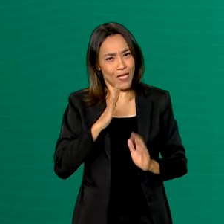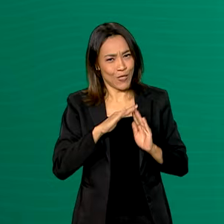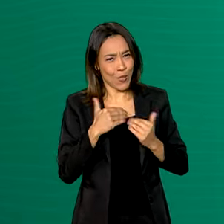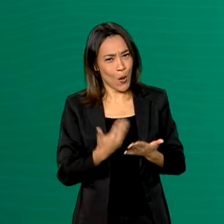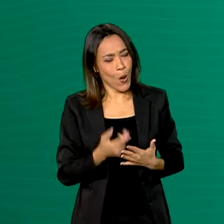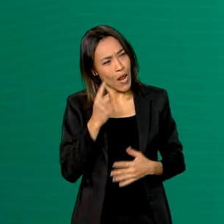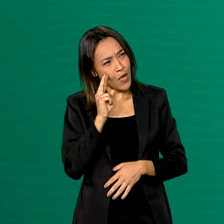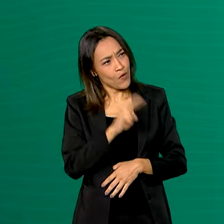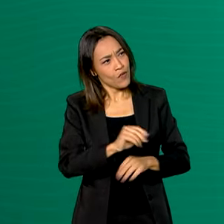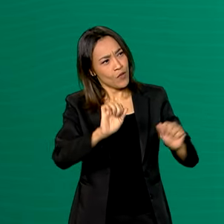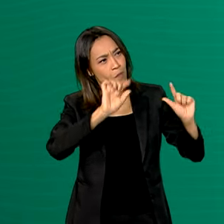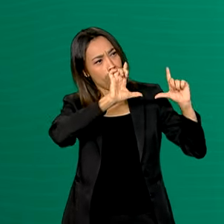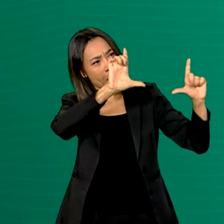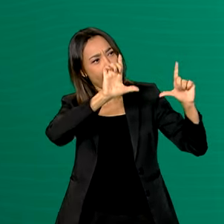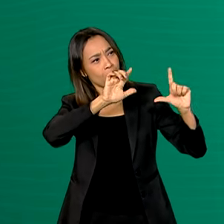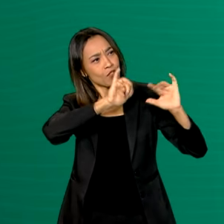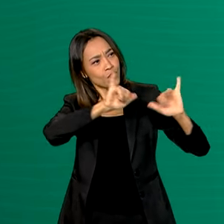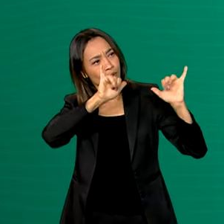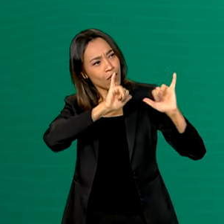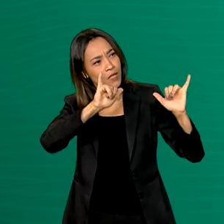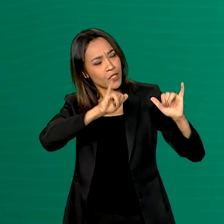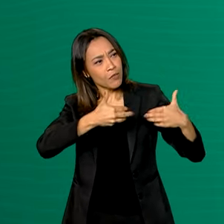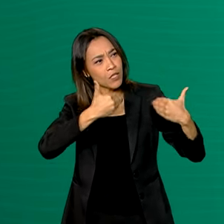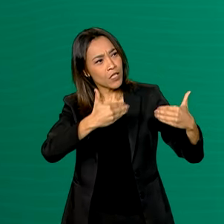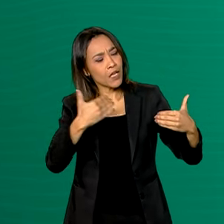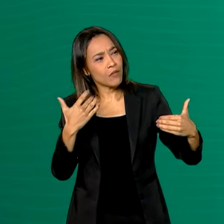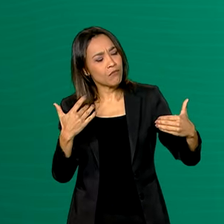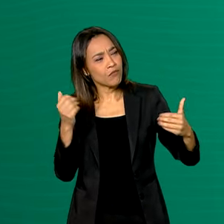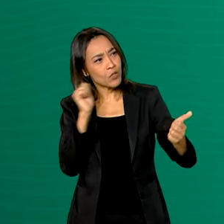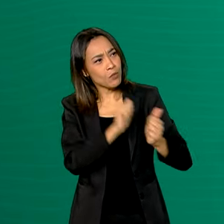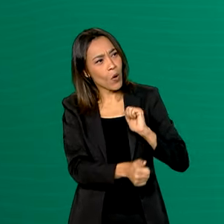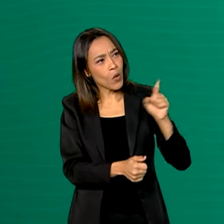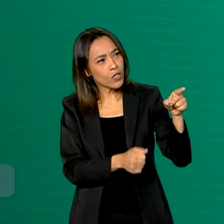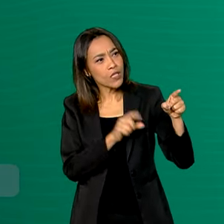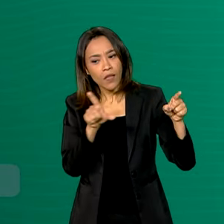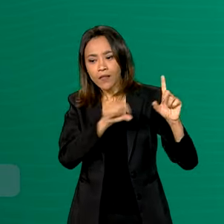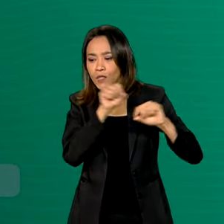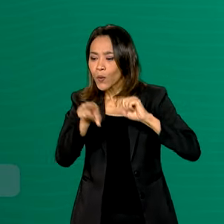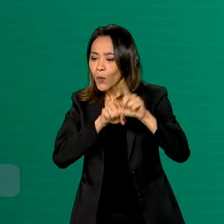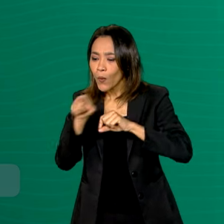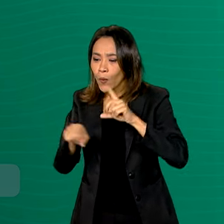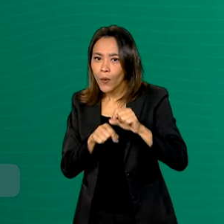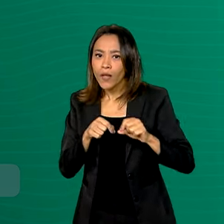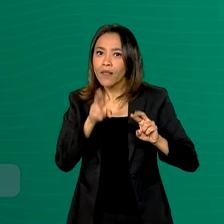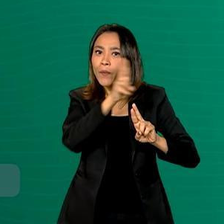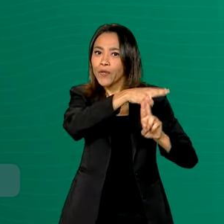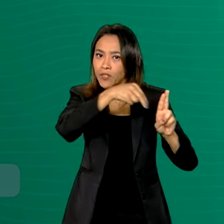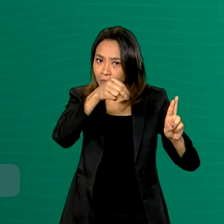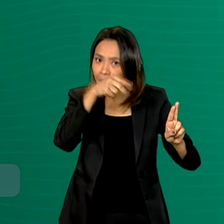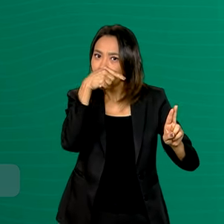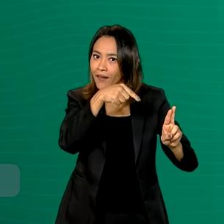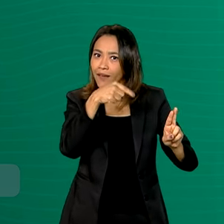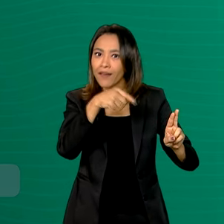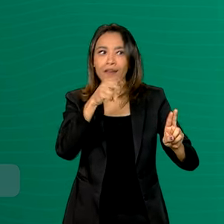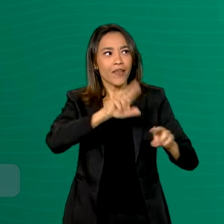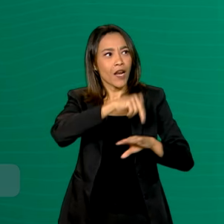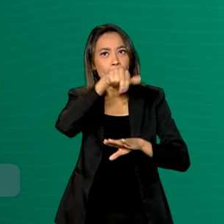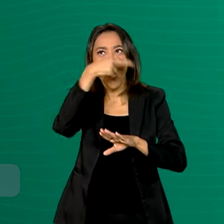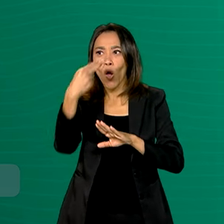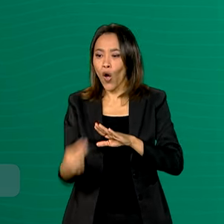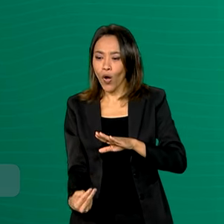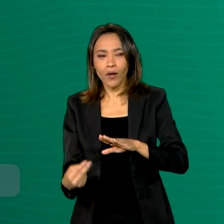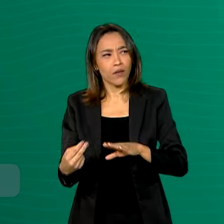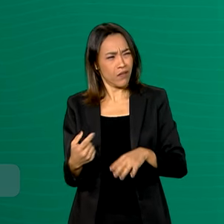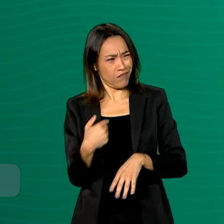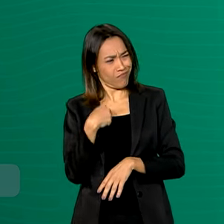um banner assim do Ministério do Esporte falando que ia ter uma seletiva lá na UNB, que era para os saltos ornamentais, só que